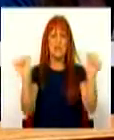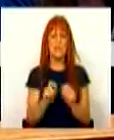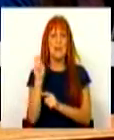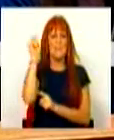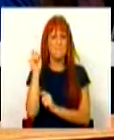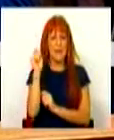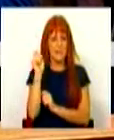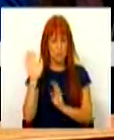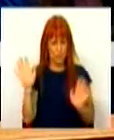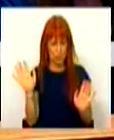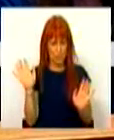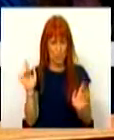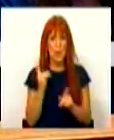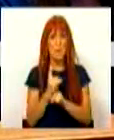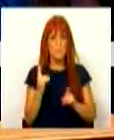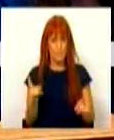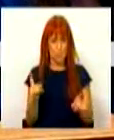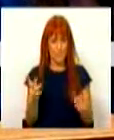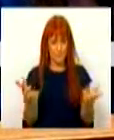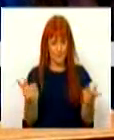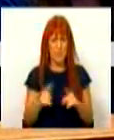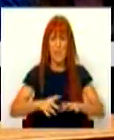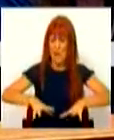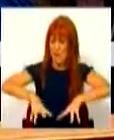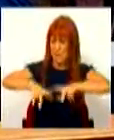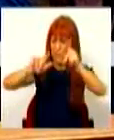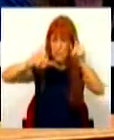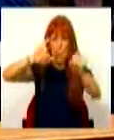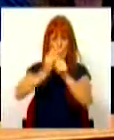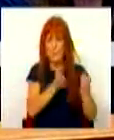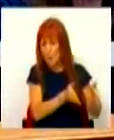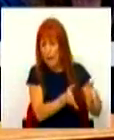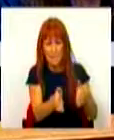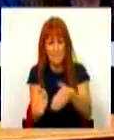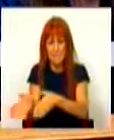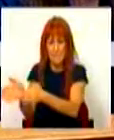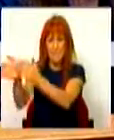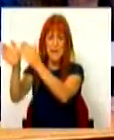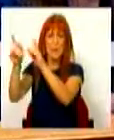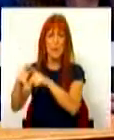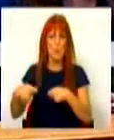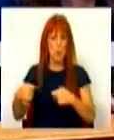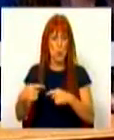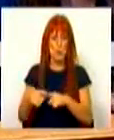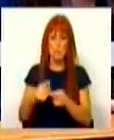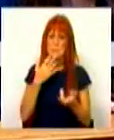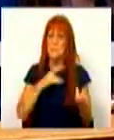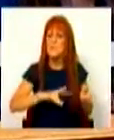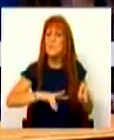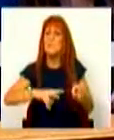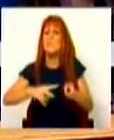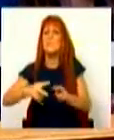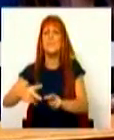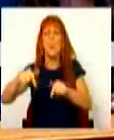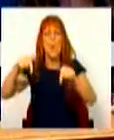pensões. Até porque evoluir para outro caminho teria um custo de transição que